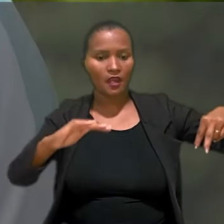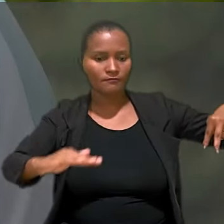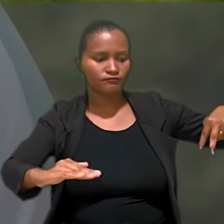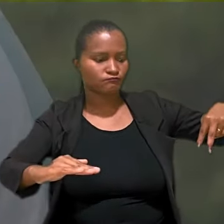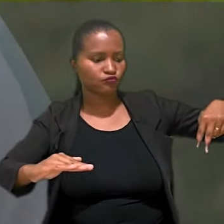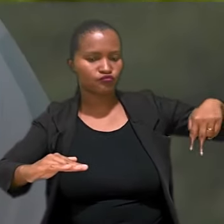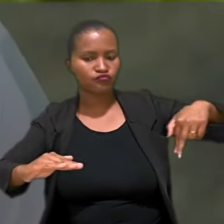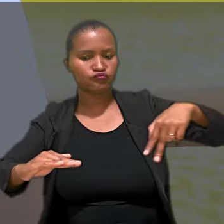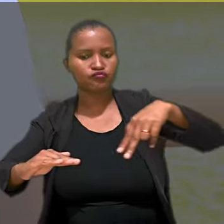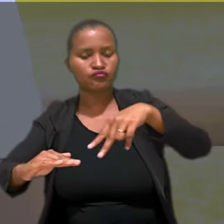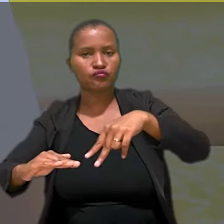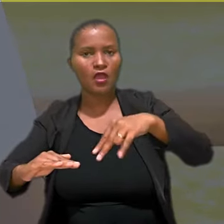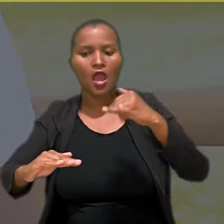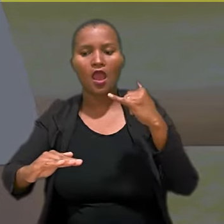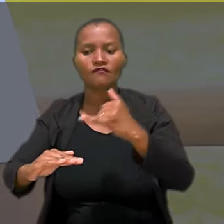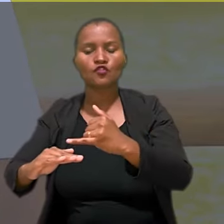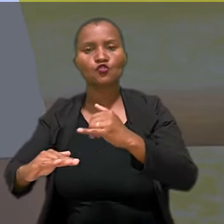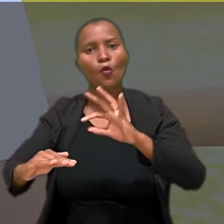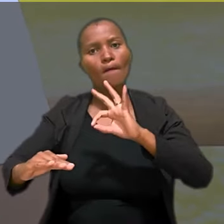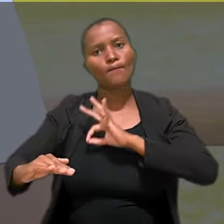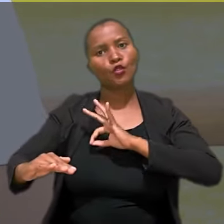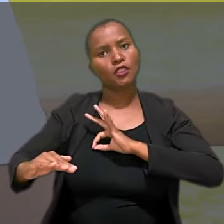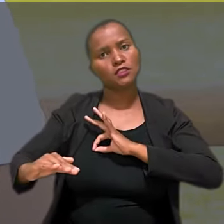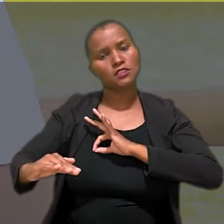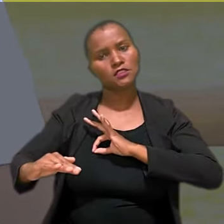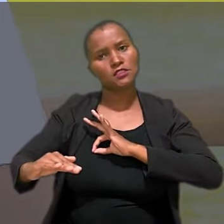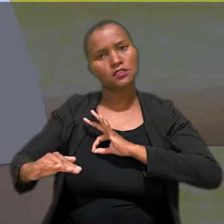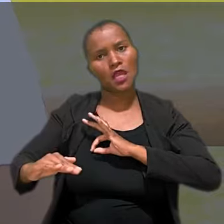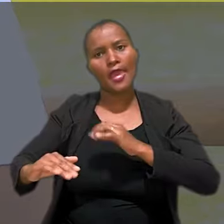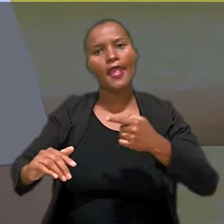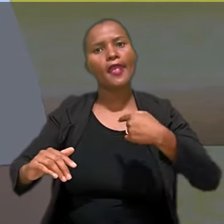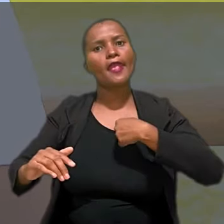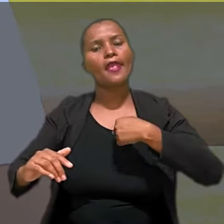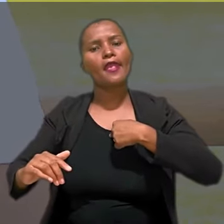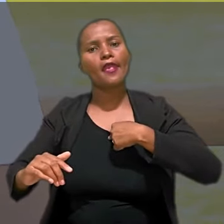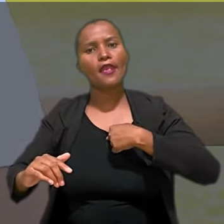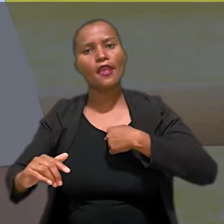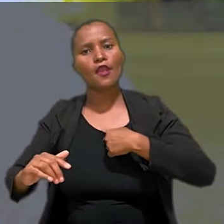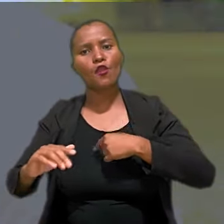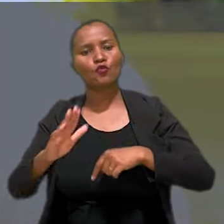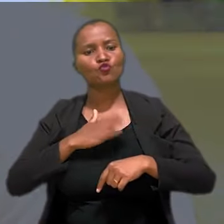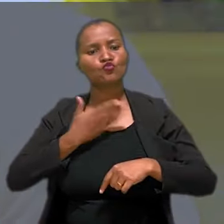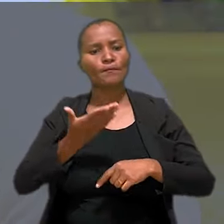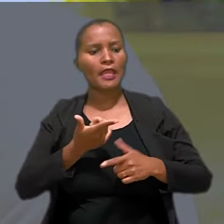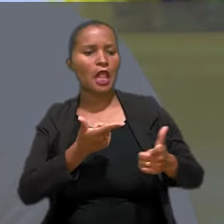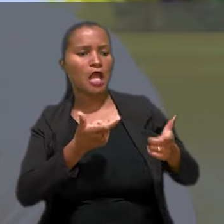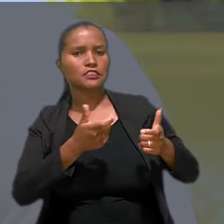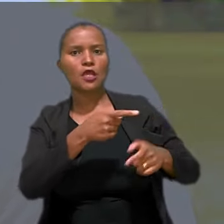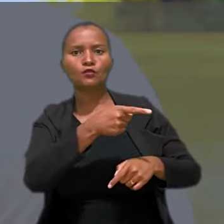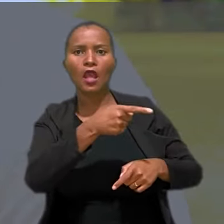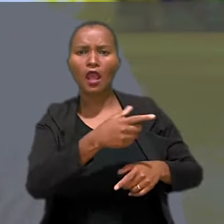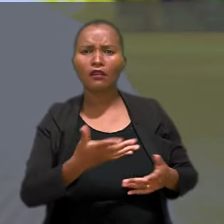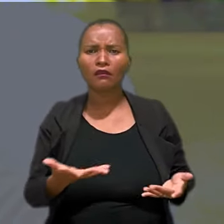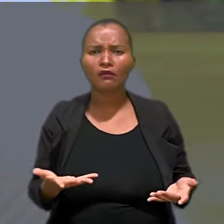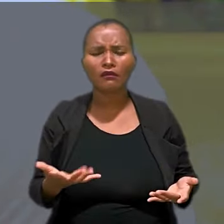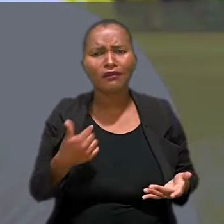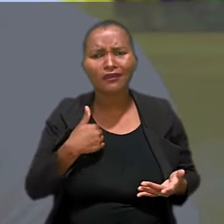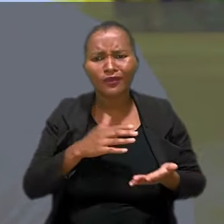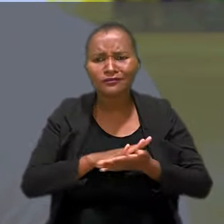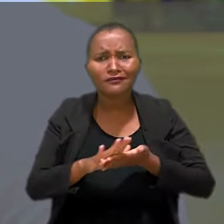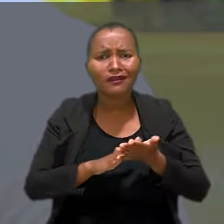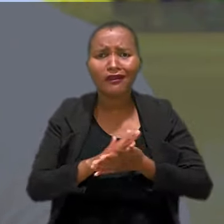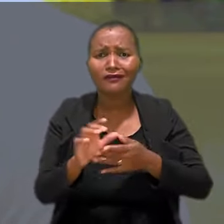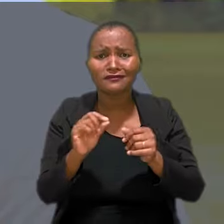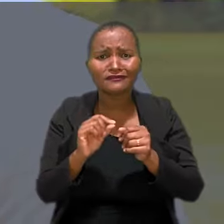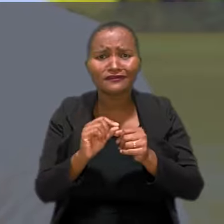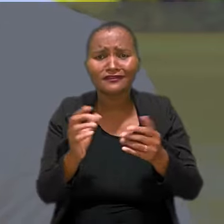Ela atravessou e comunicou ao pessoal da viatura que eu era suspeito de assaltar ela. Sendo que eu não